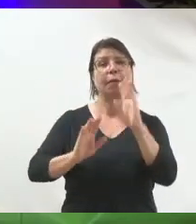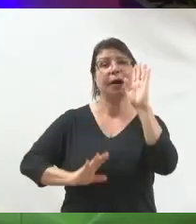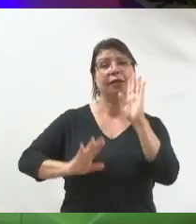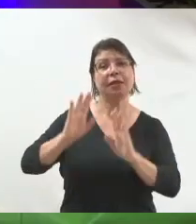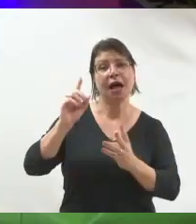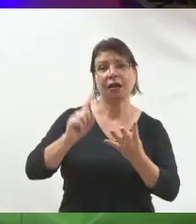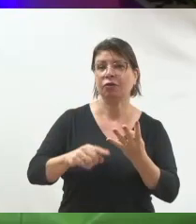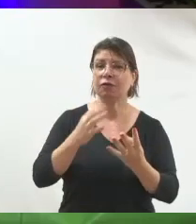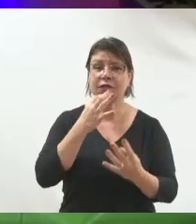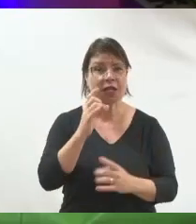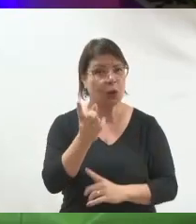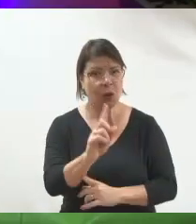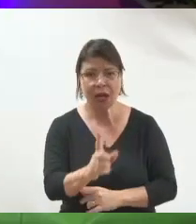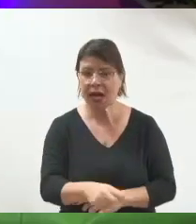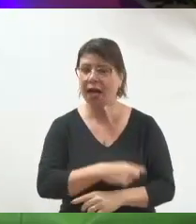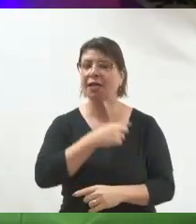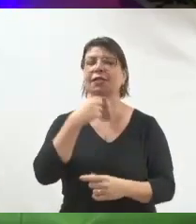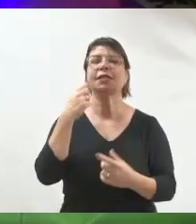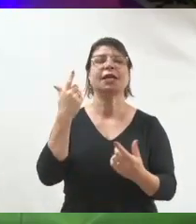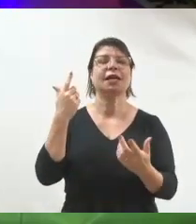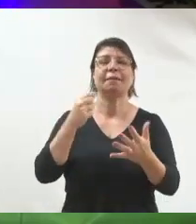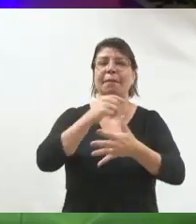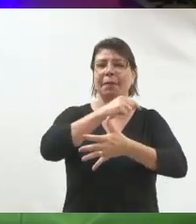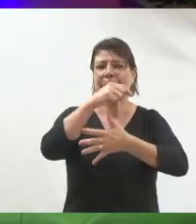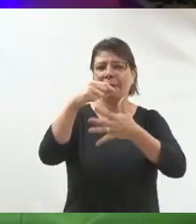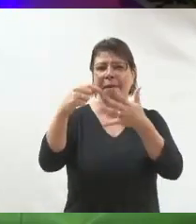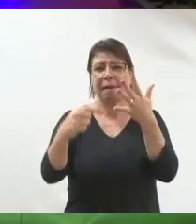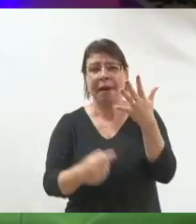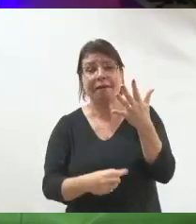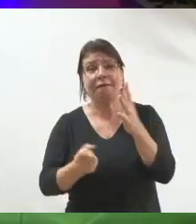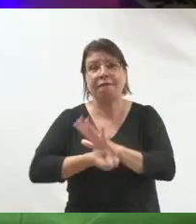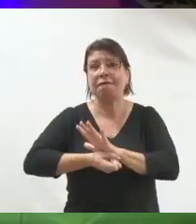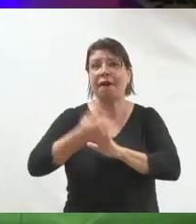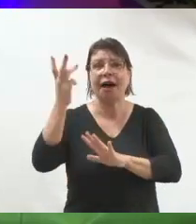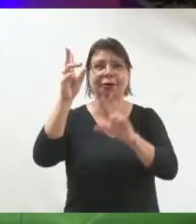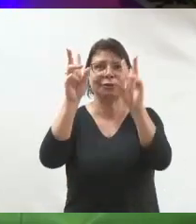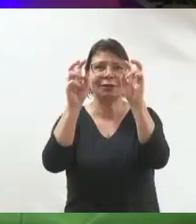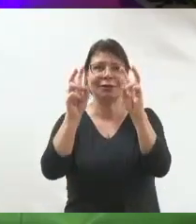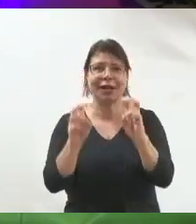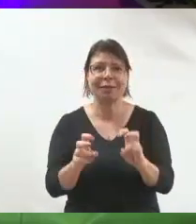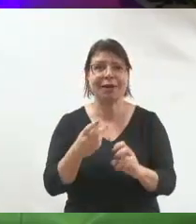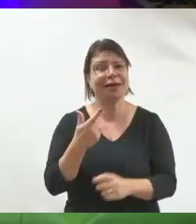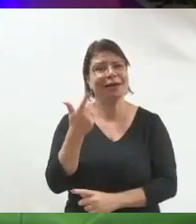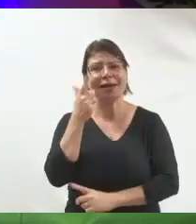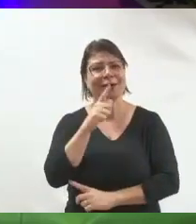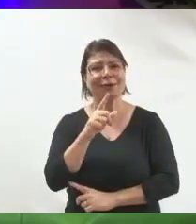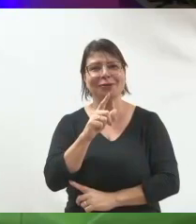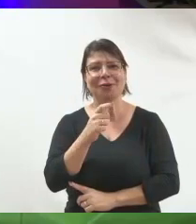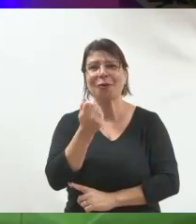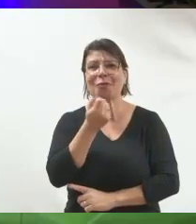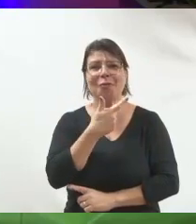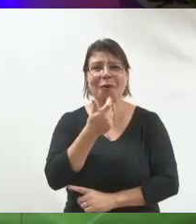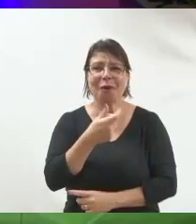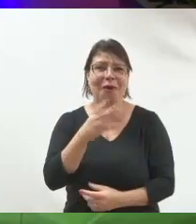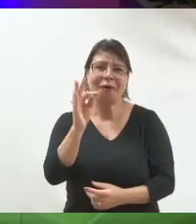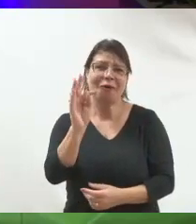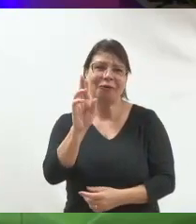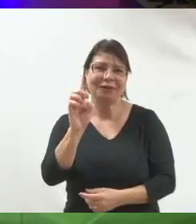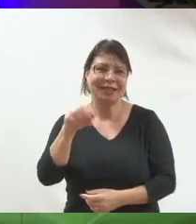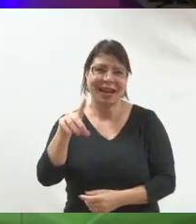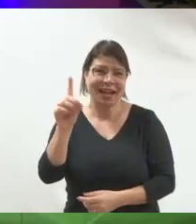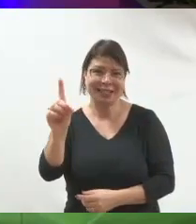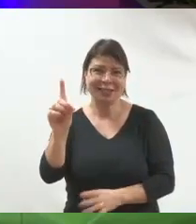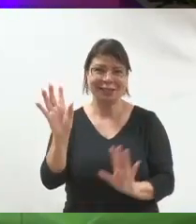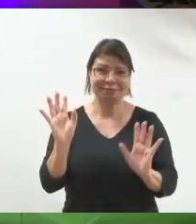você não conhecê-lo. Ele conseguiu mexer com as pessoas usando muito bem a trend do dia a dia da